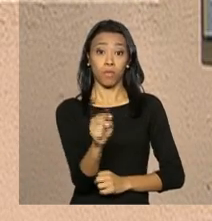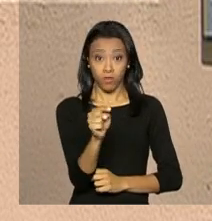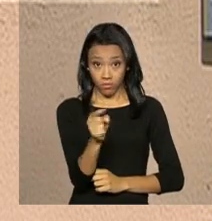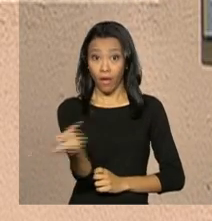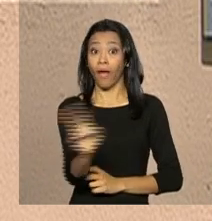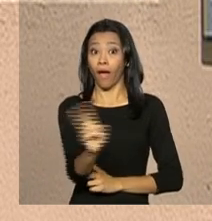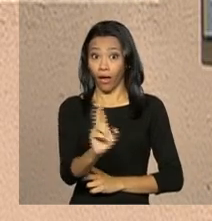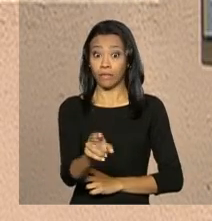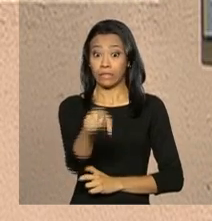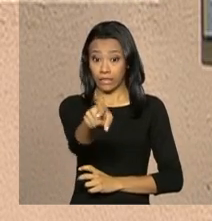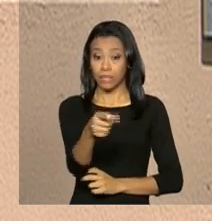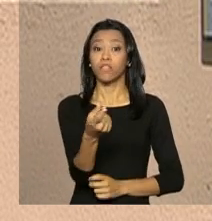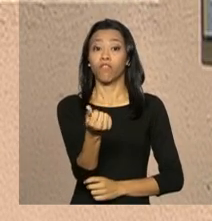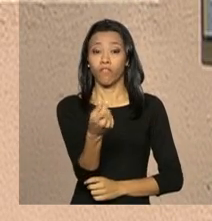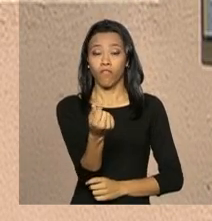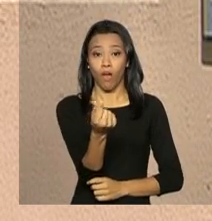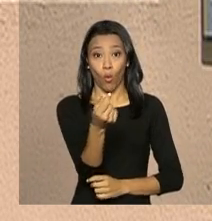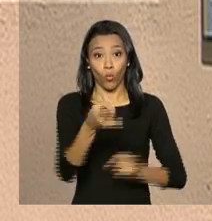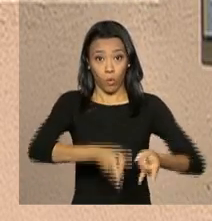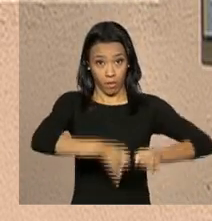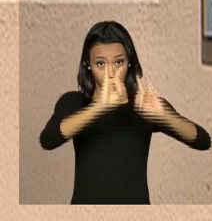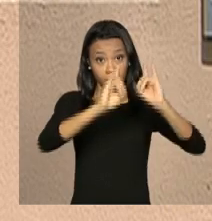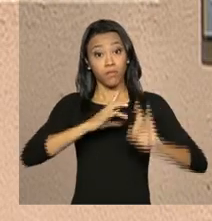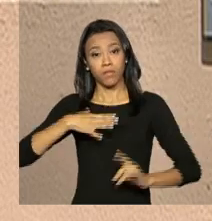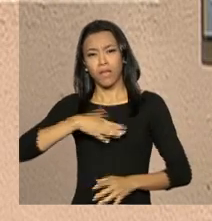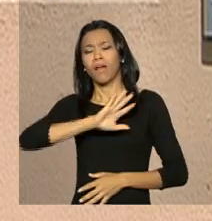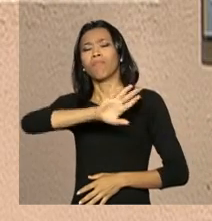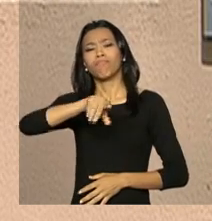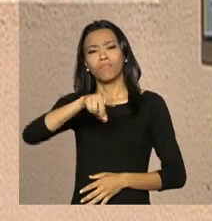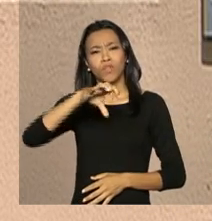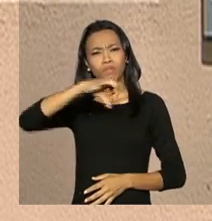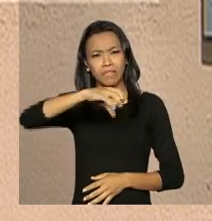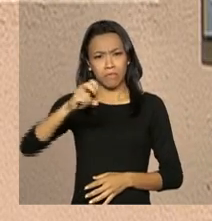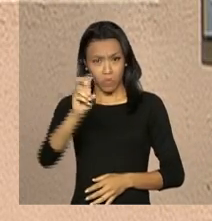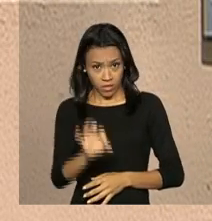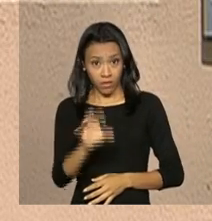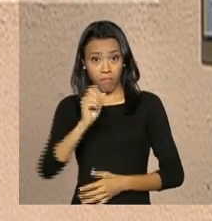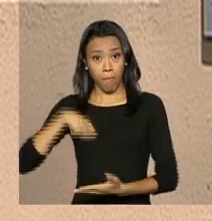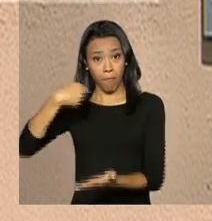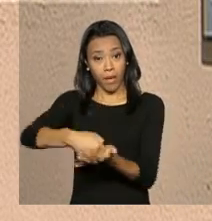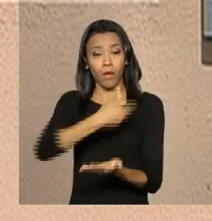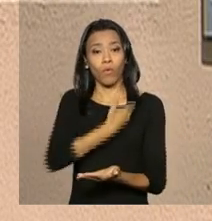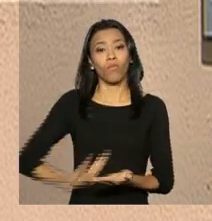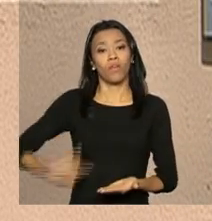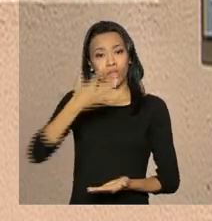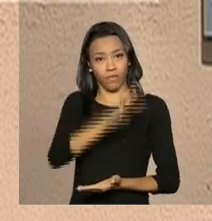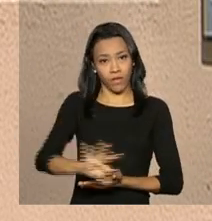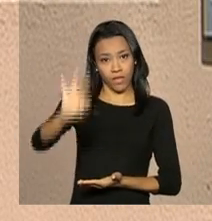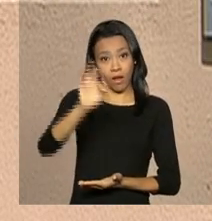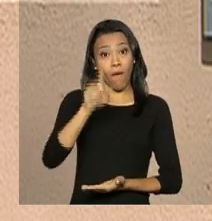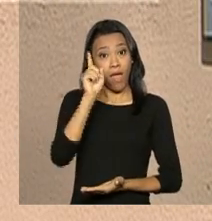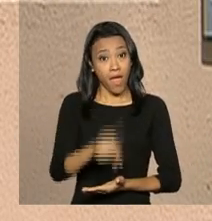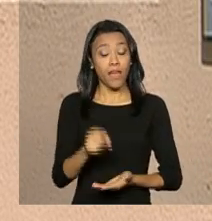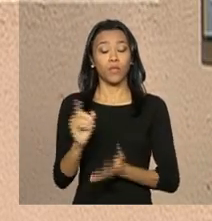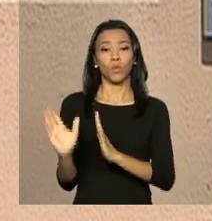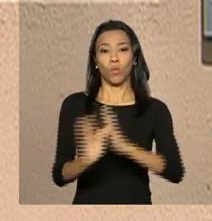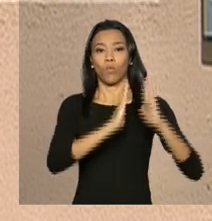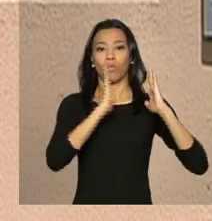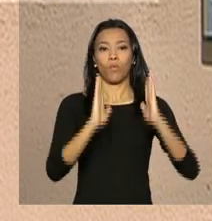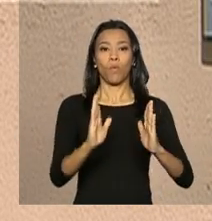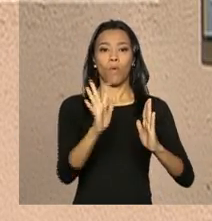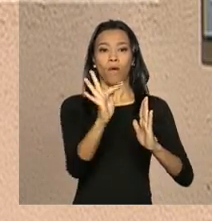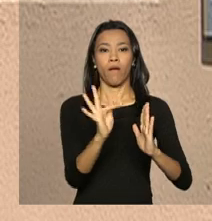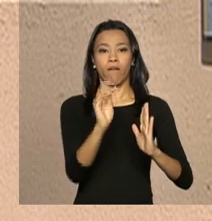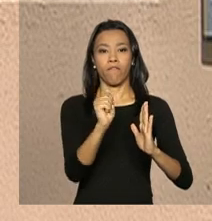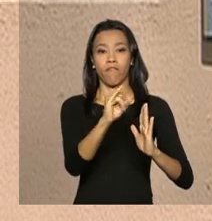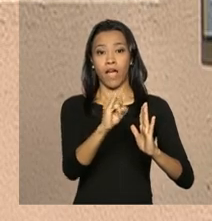90% desse valor será pago pelo governo federal. Isso porque o empreendimento faz parte da linha 1, da faixa 1